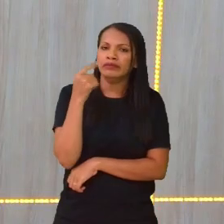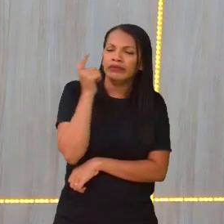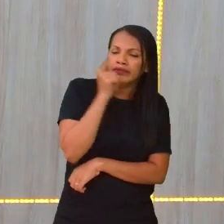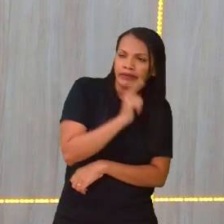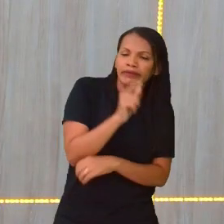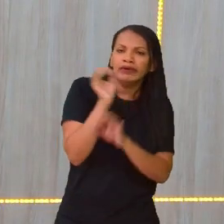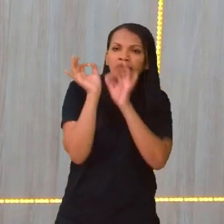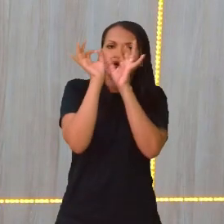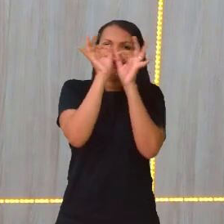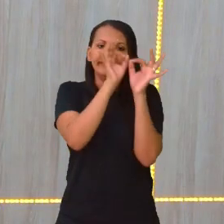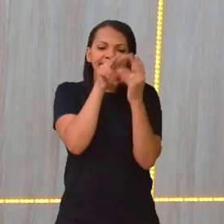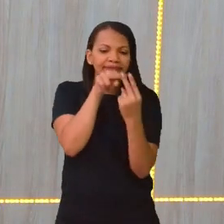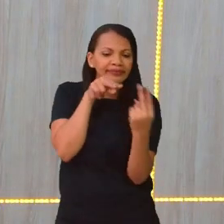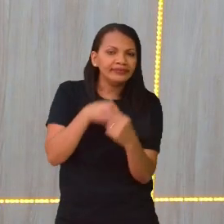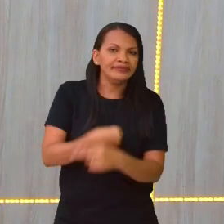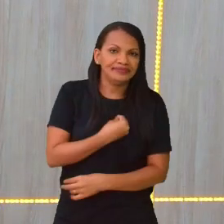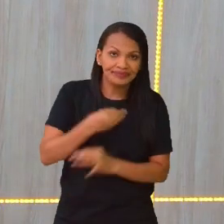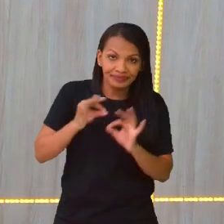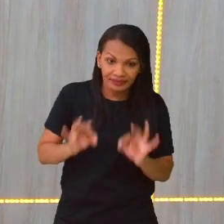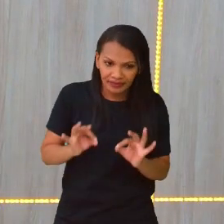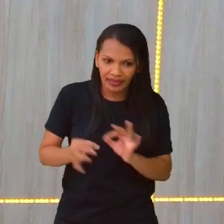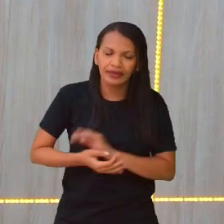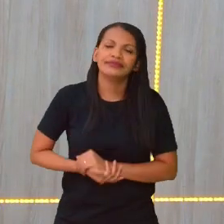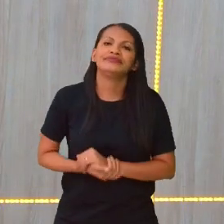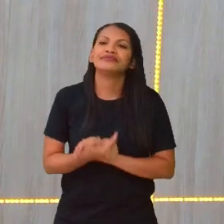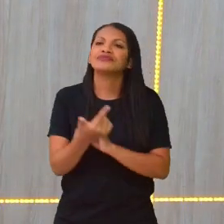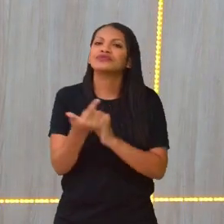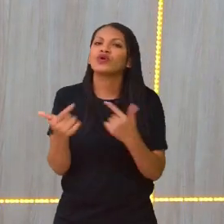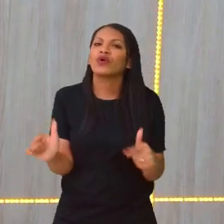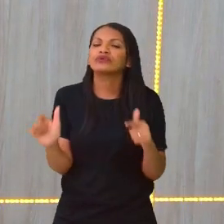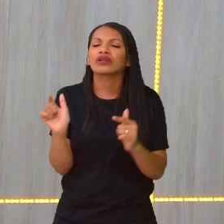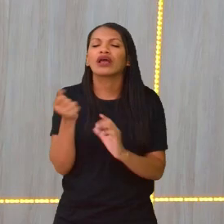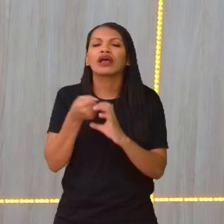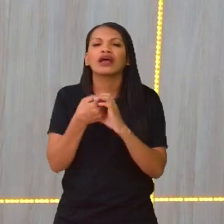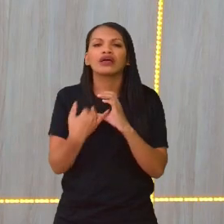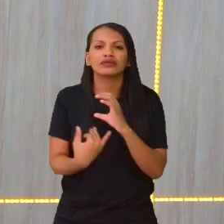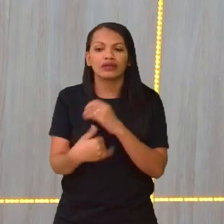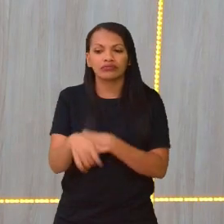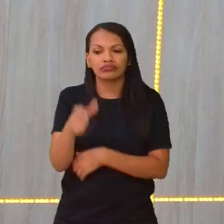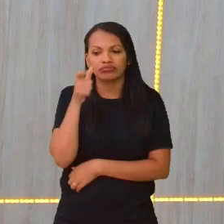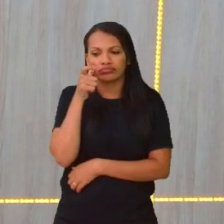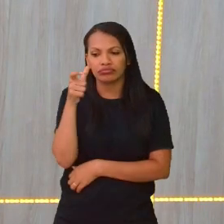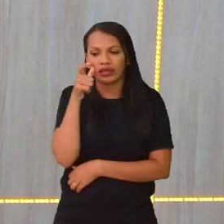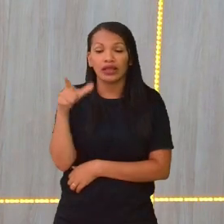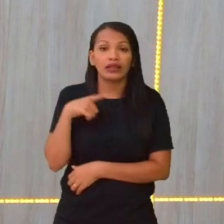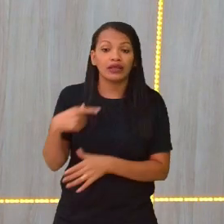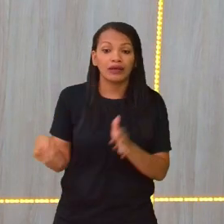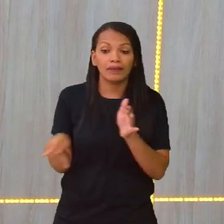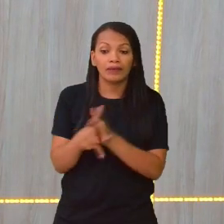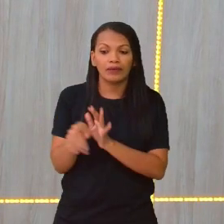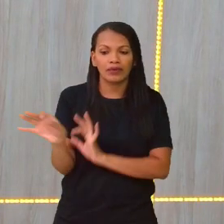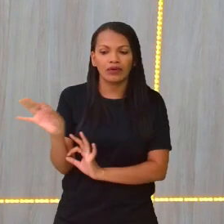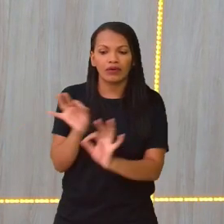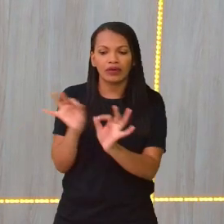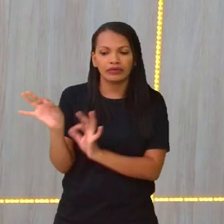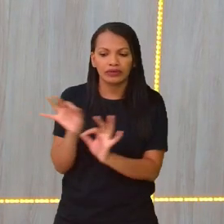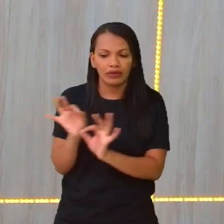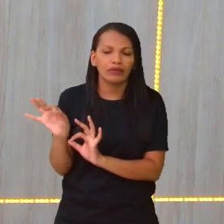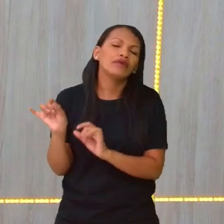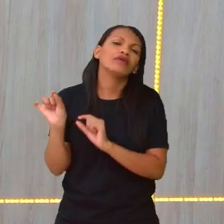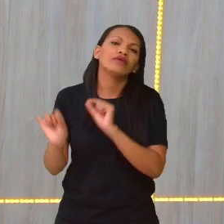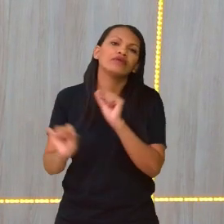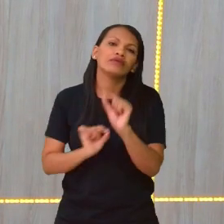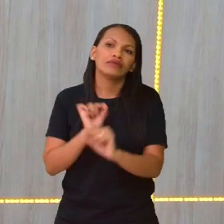o jogo ao vivo, tá? Outra característica interessante da Copa é que ela tem a sua própria organização, com